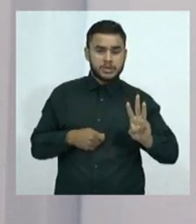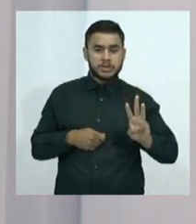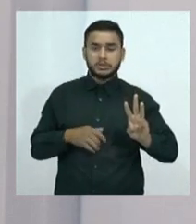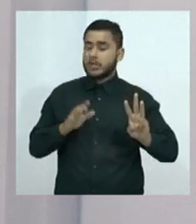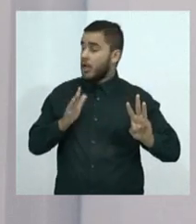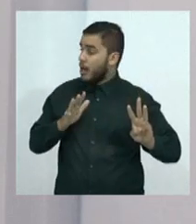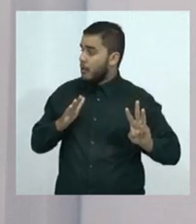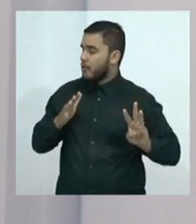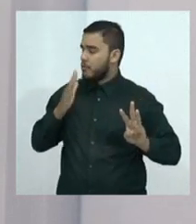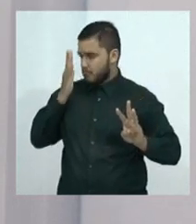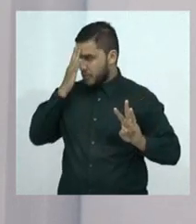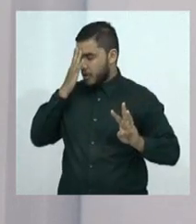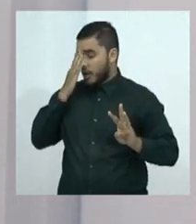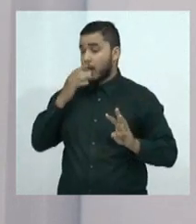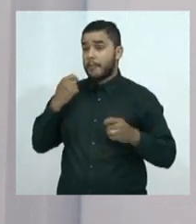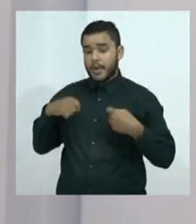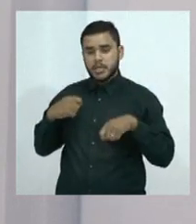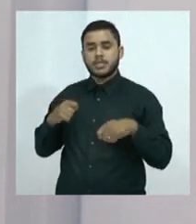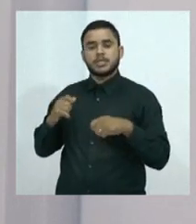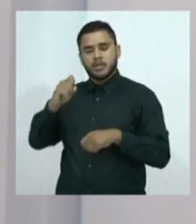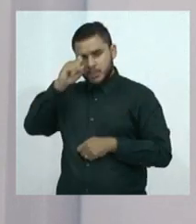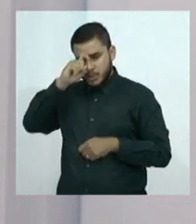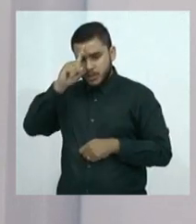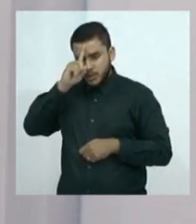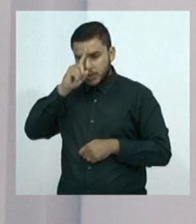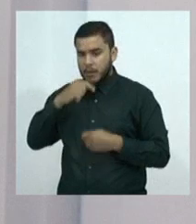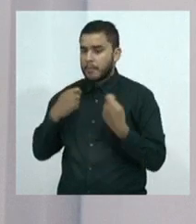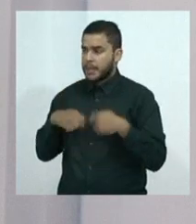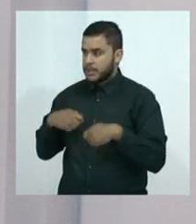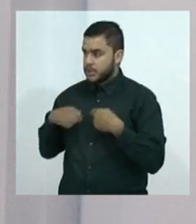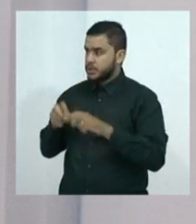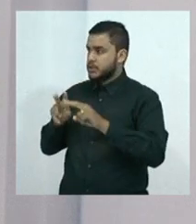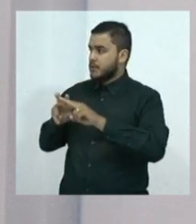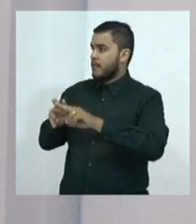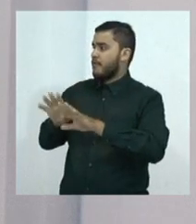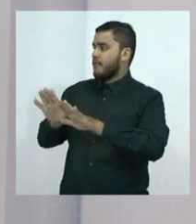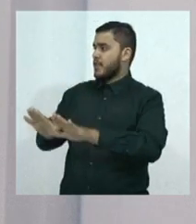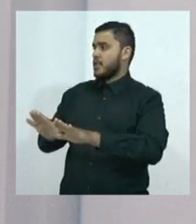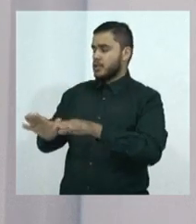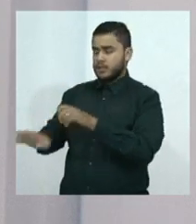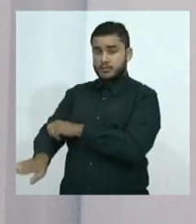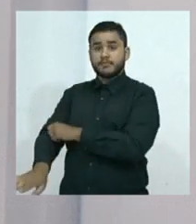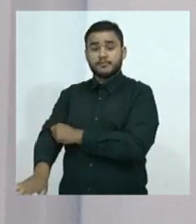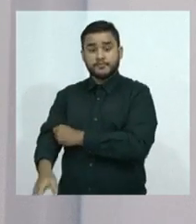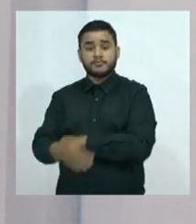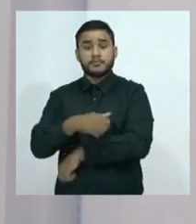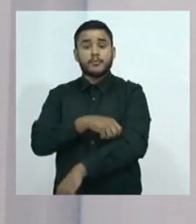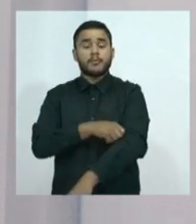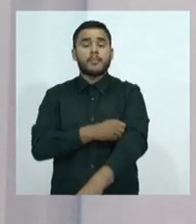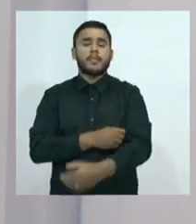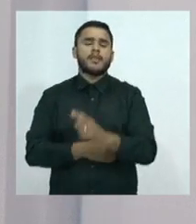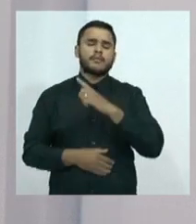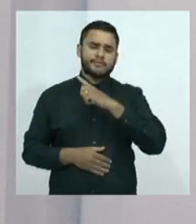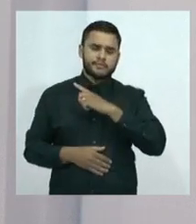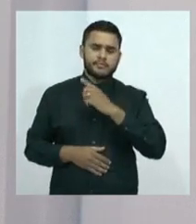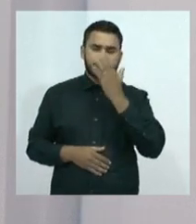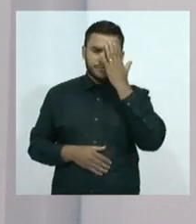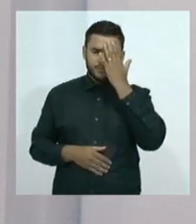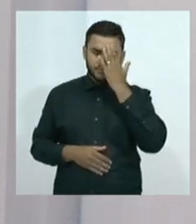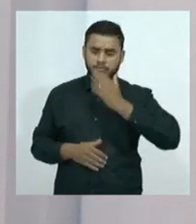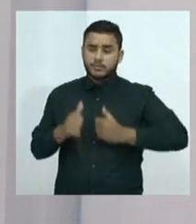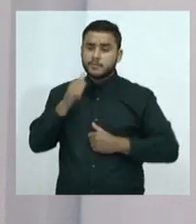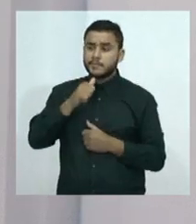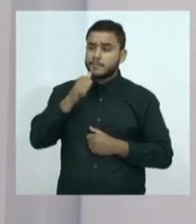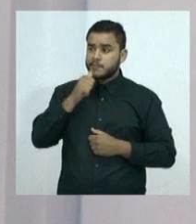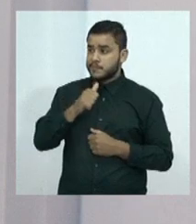modificações, elas vão ser debatidas. E sugestões também. Nós vamos receber o professor Cristiano Marona, que é doutor em